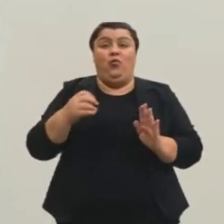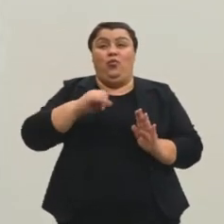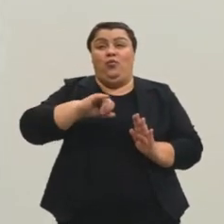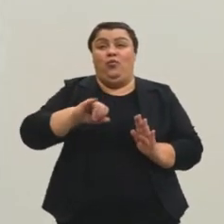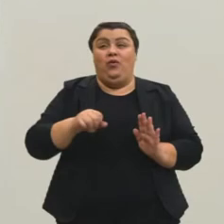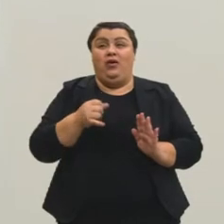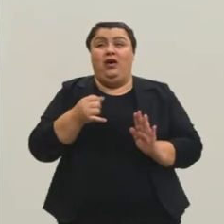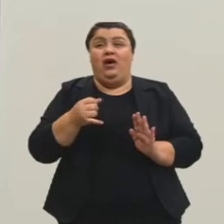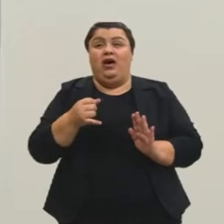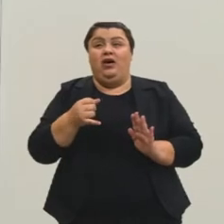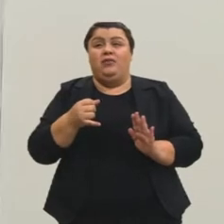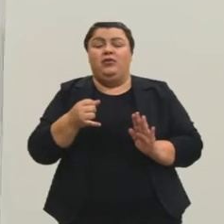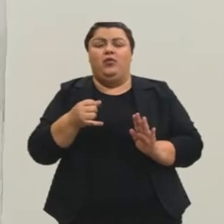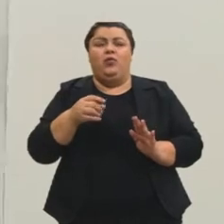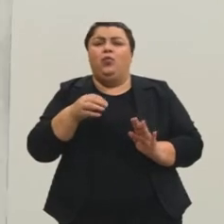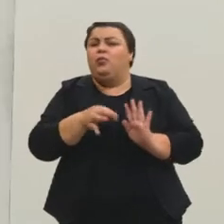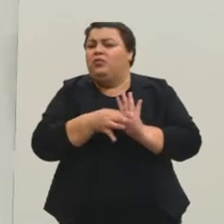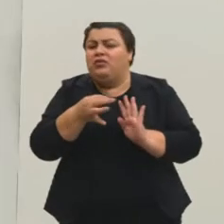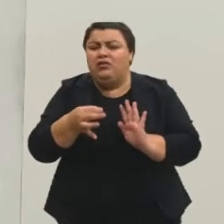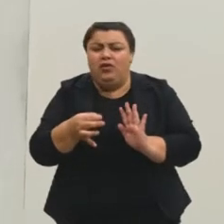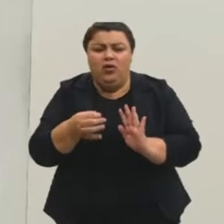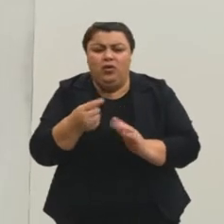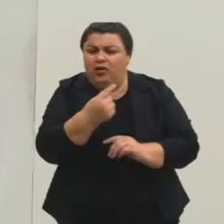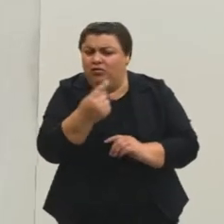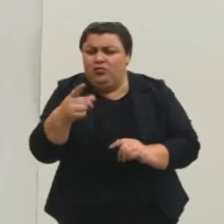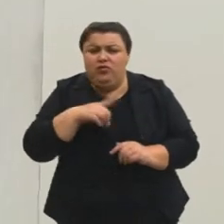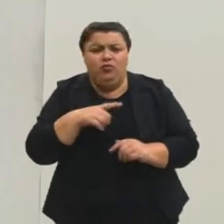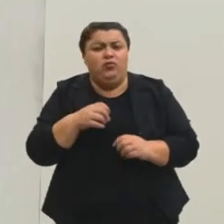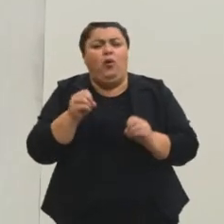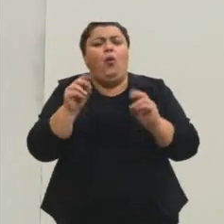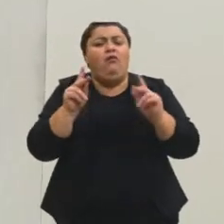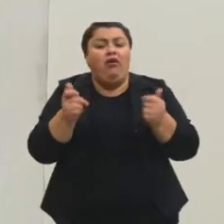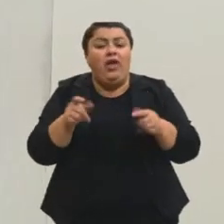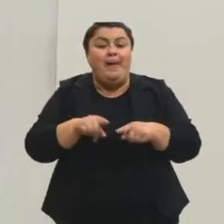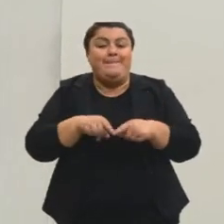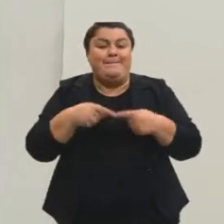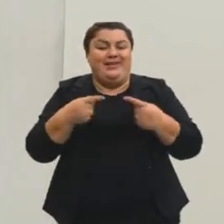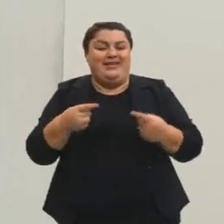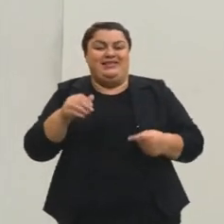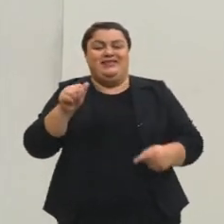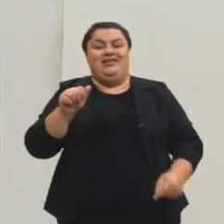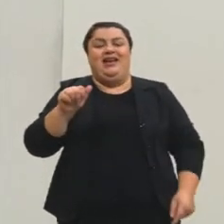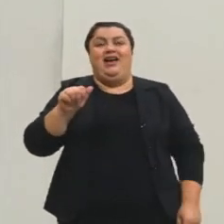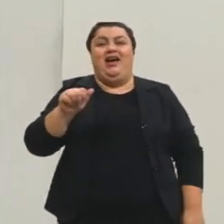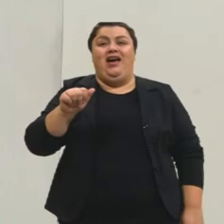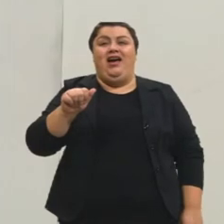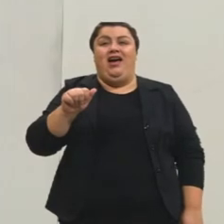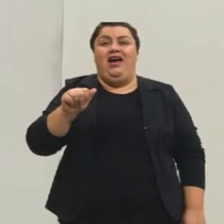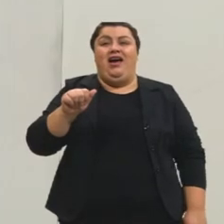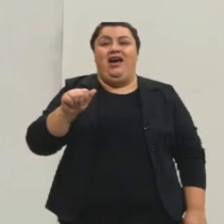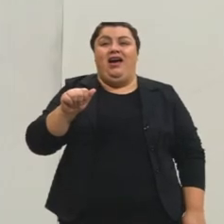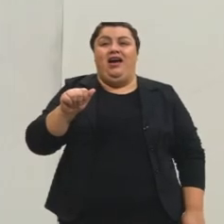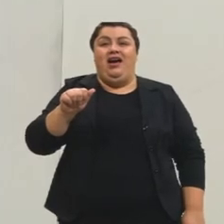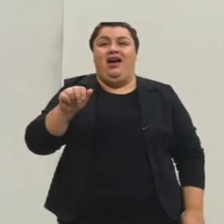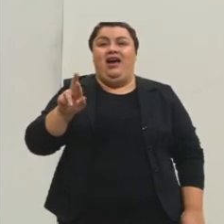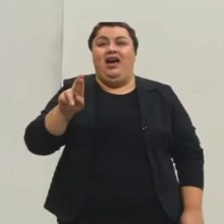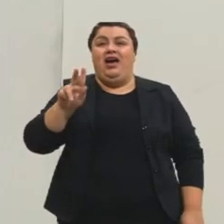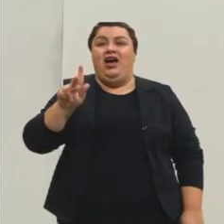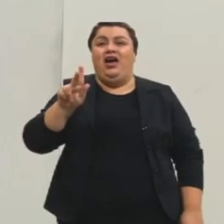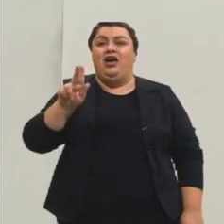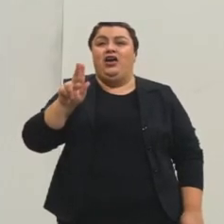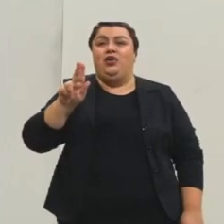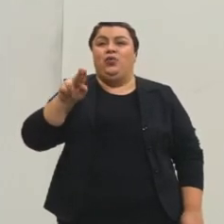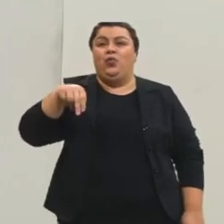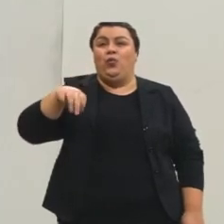tem a sua e tá tudo bem, cara, é sobre isso, entendeu? Agora, argumentação é diferente, quando a gente tem argumentação, dificilmente a pessoa vai